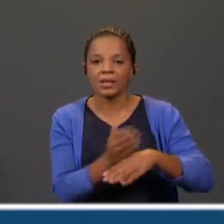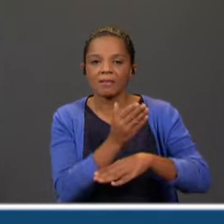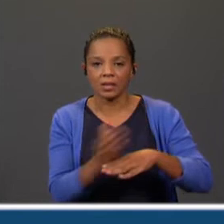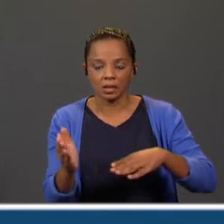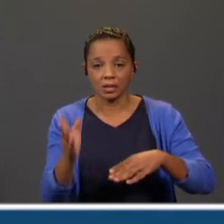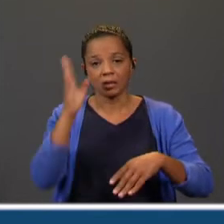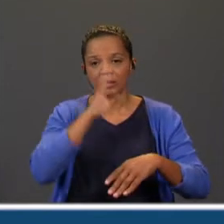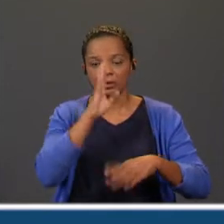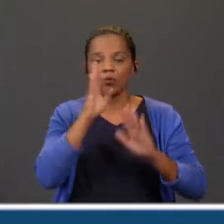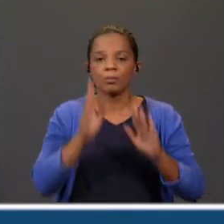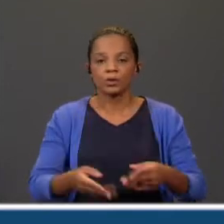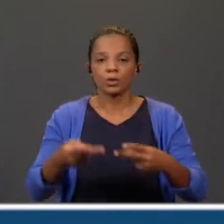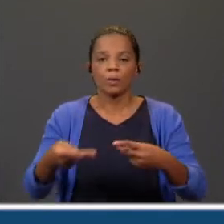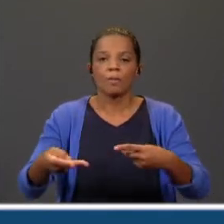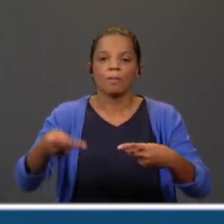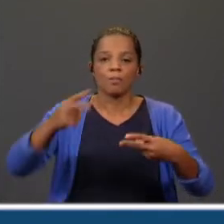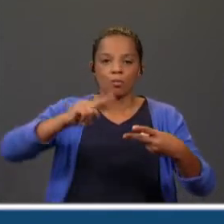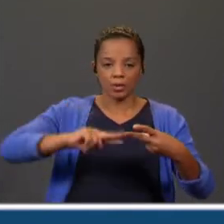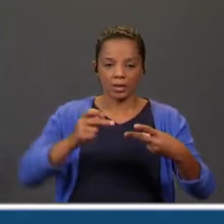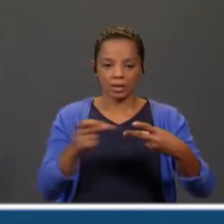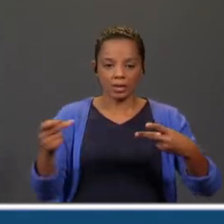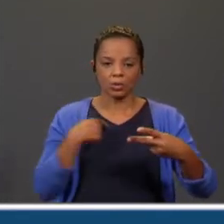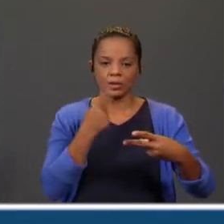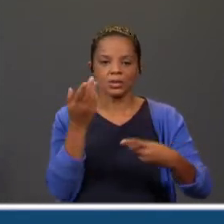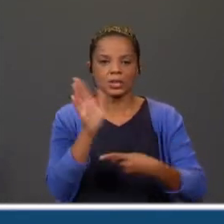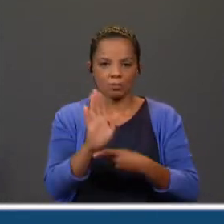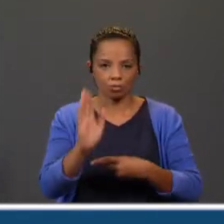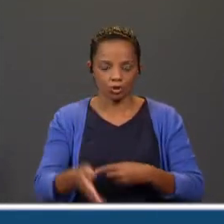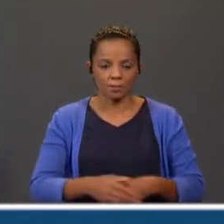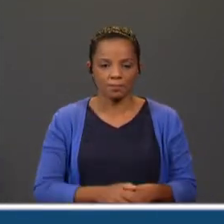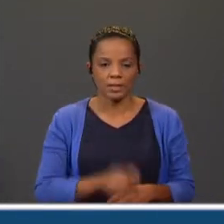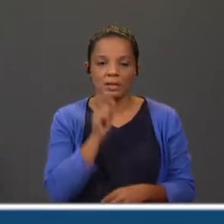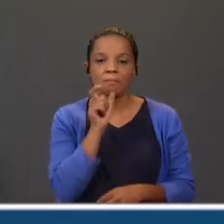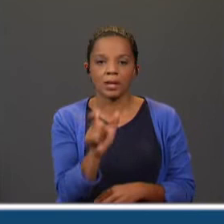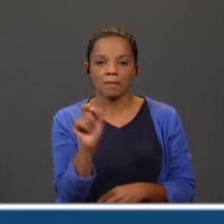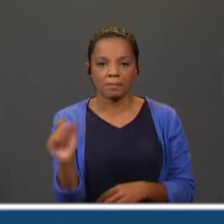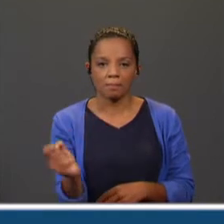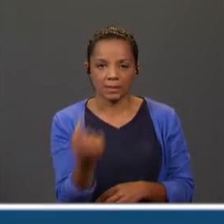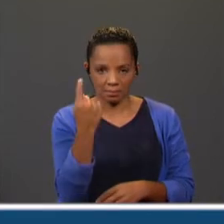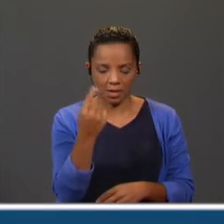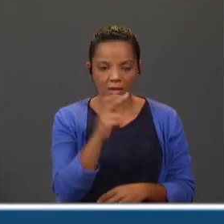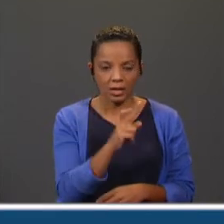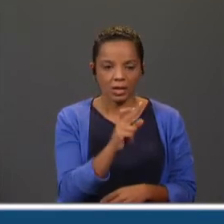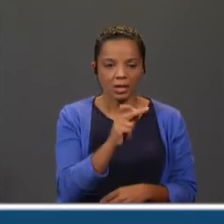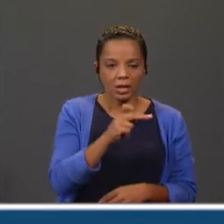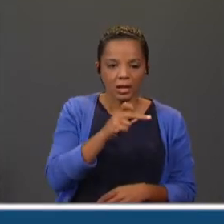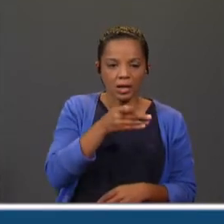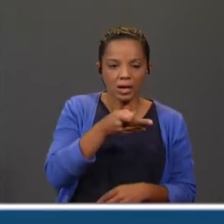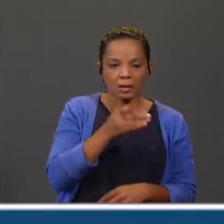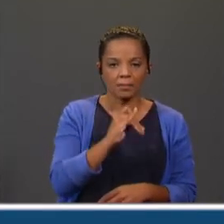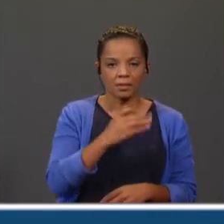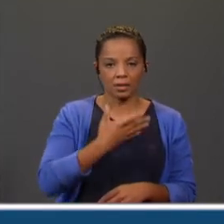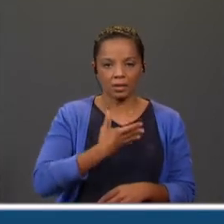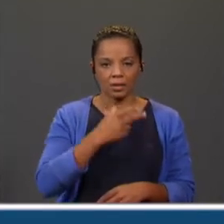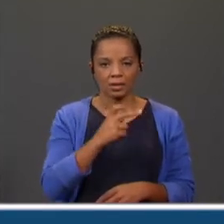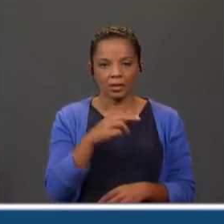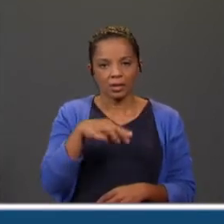mudar de linha. E eu deixei já aqui um exemplo. A palavra rapidamente. E